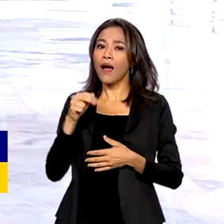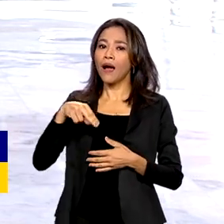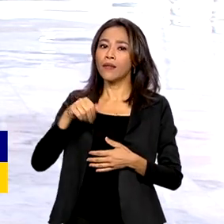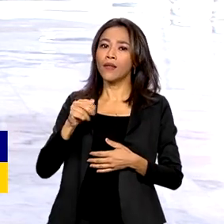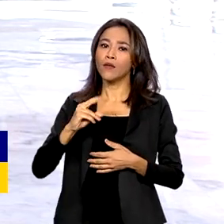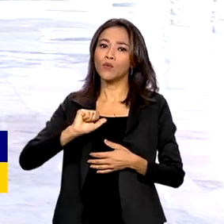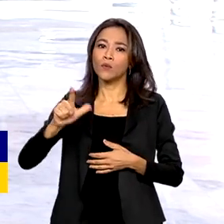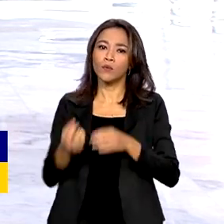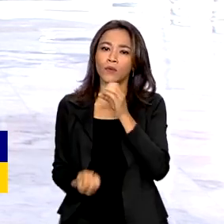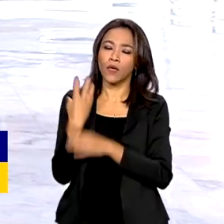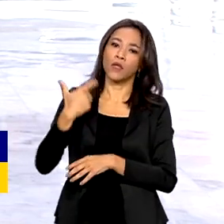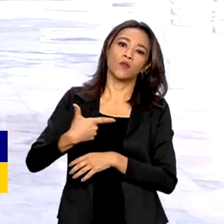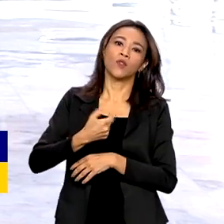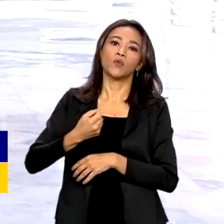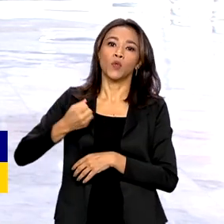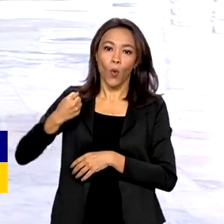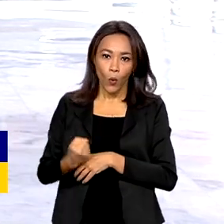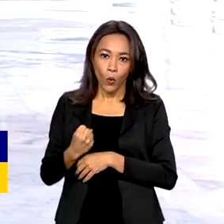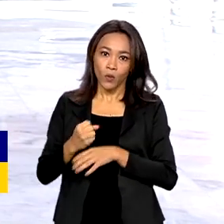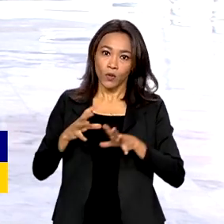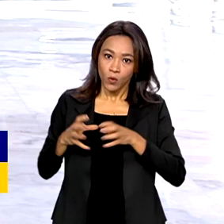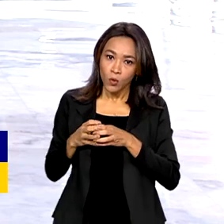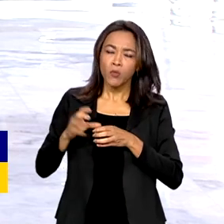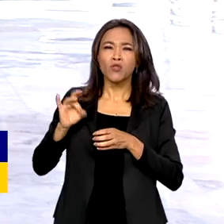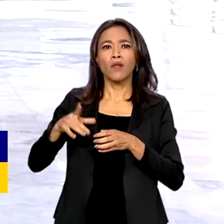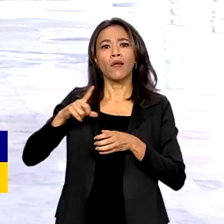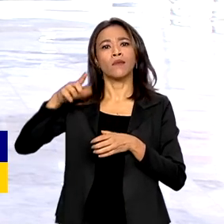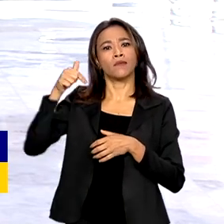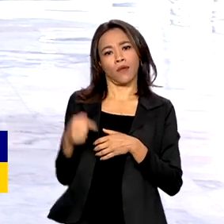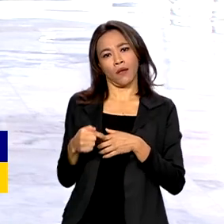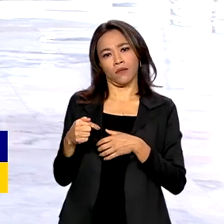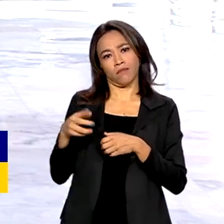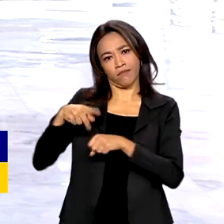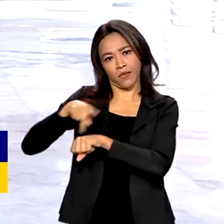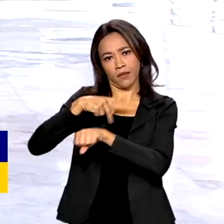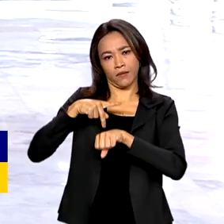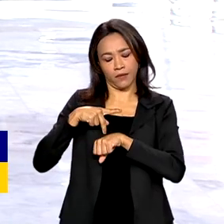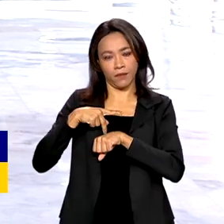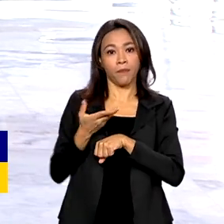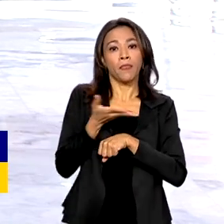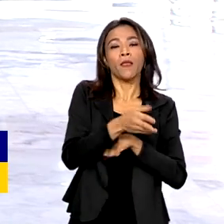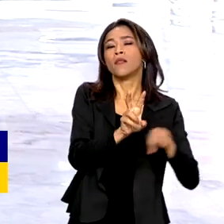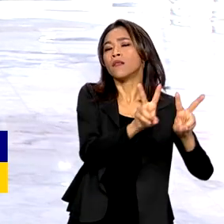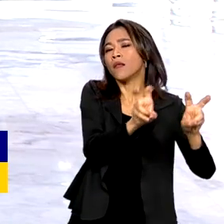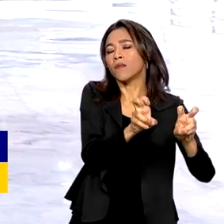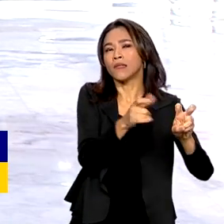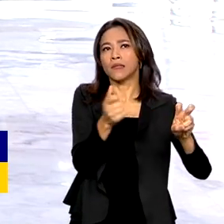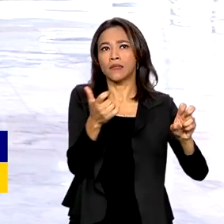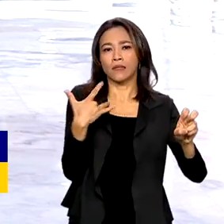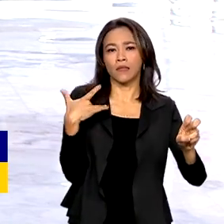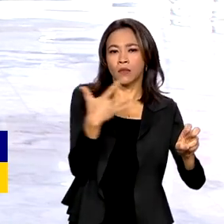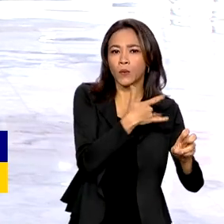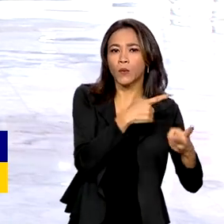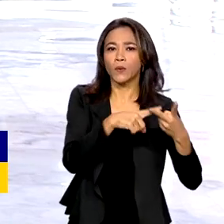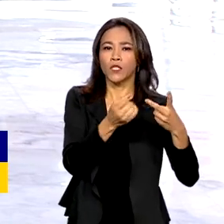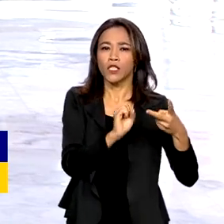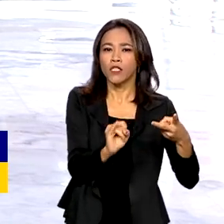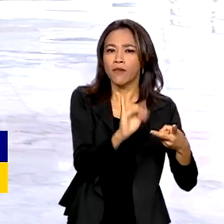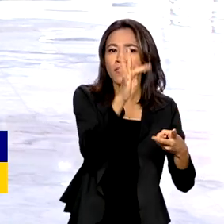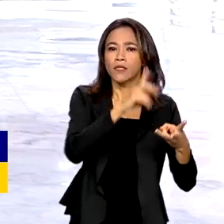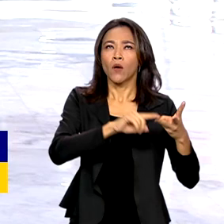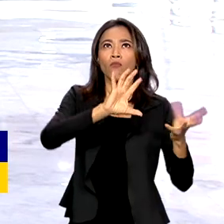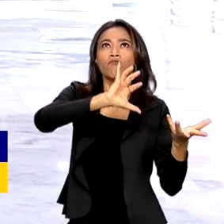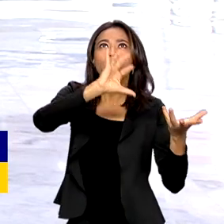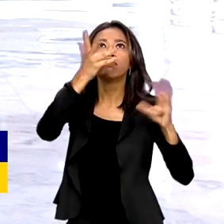2008, porém, atualmente, ela conta só com sete países, né? Em pauta estão temas como saúde, inflação, mudanças